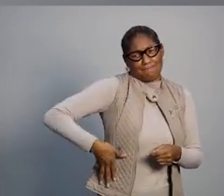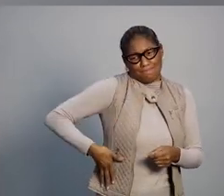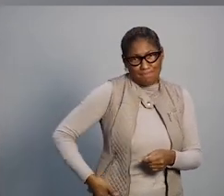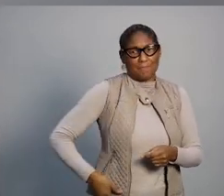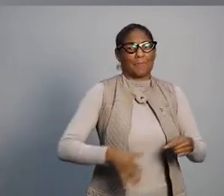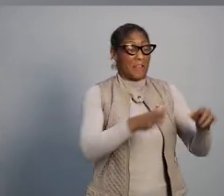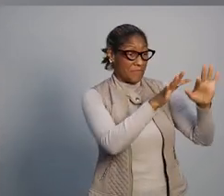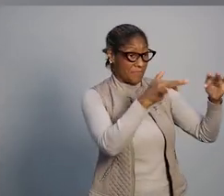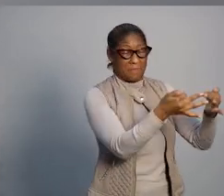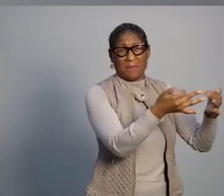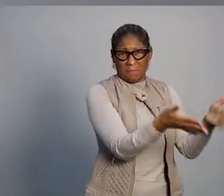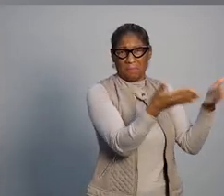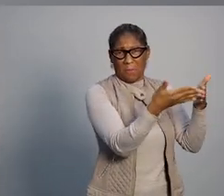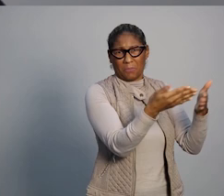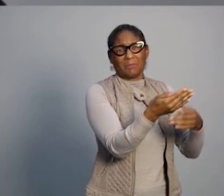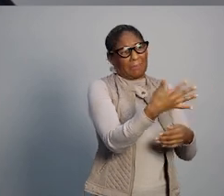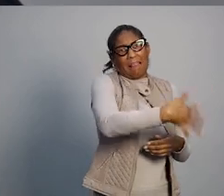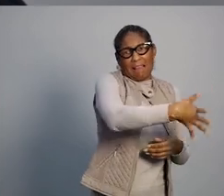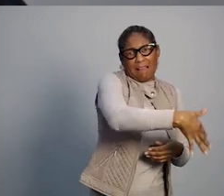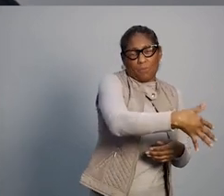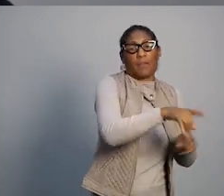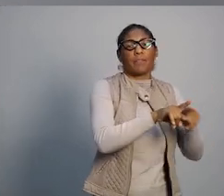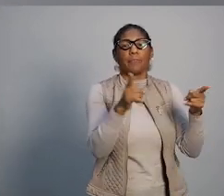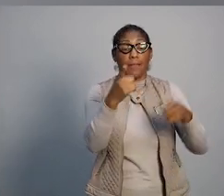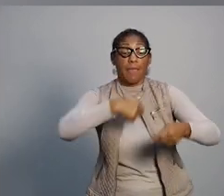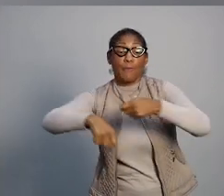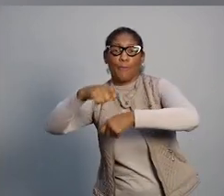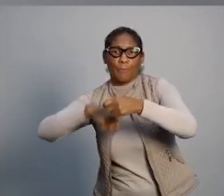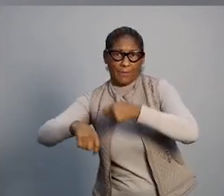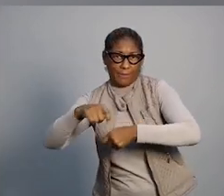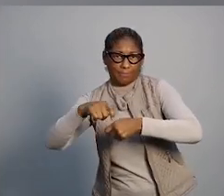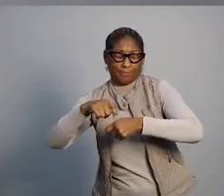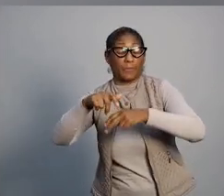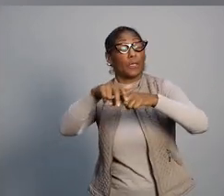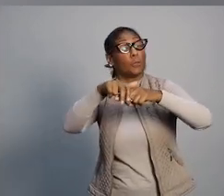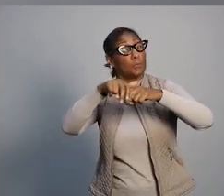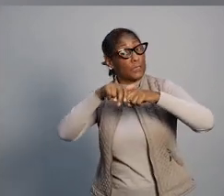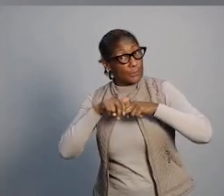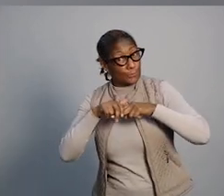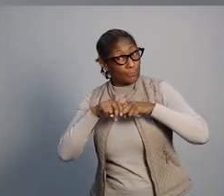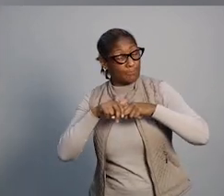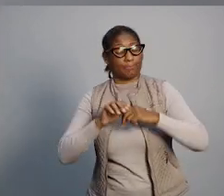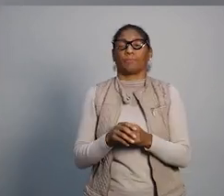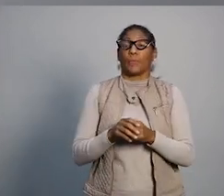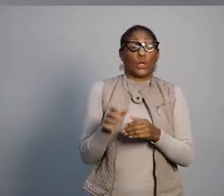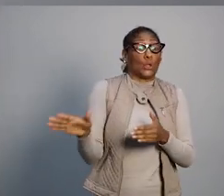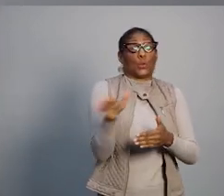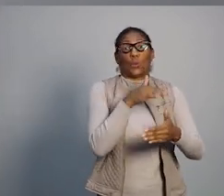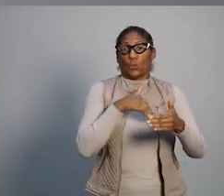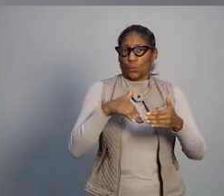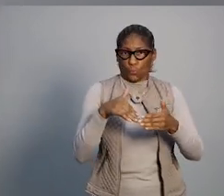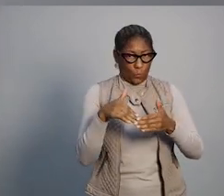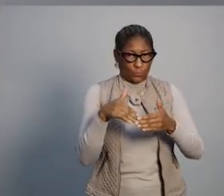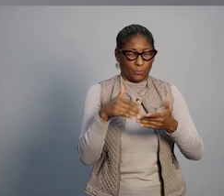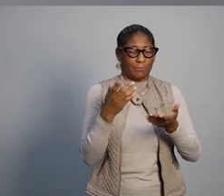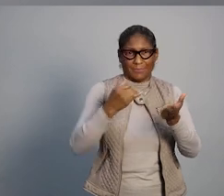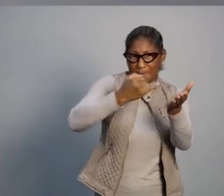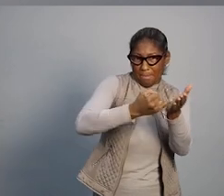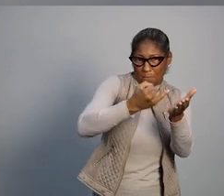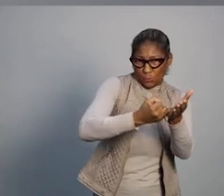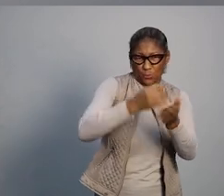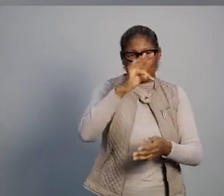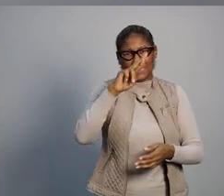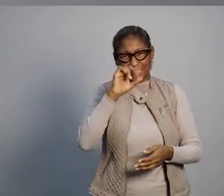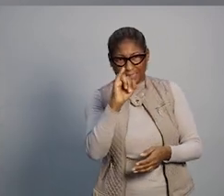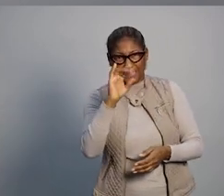bolso da população de menor renda, além de afetar o próprio desempenho da economia. Por esse motivo, e praticamente todos os sistemas